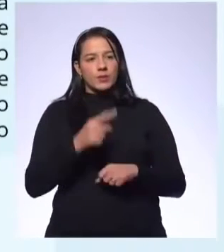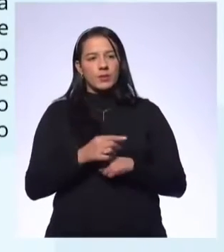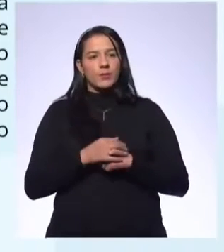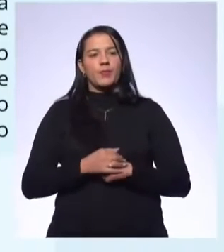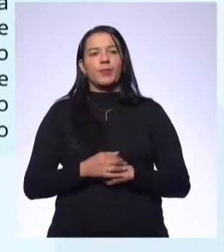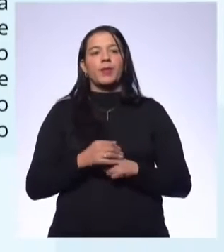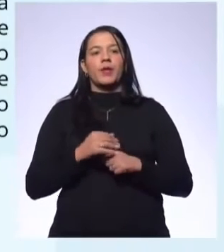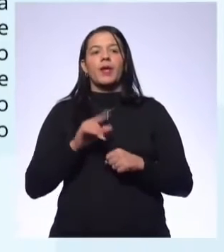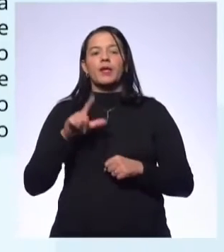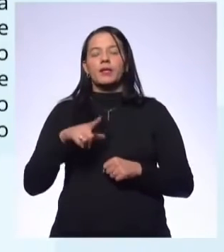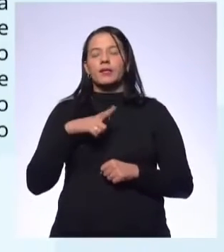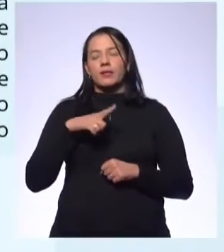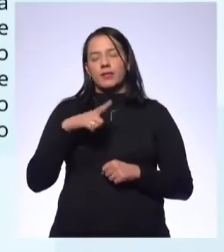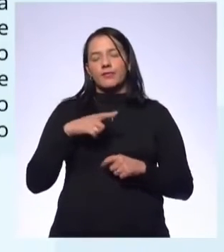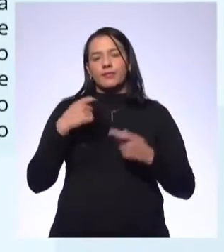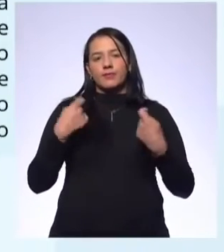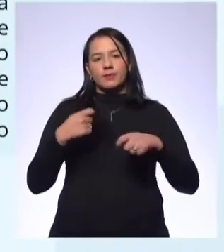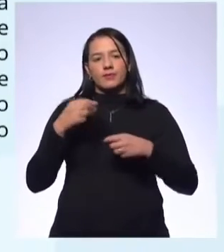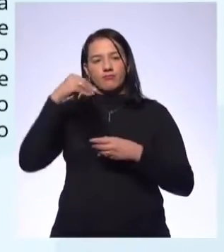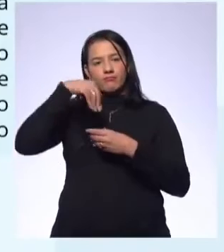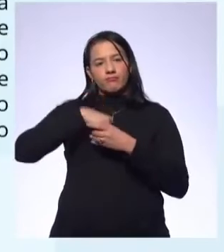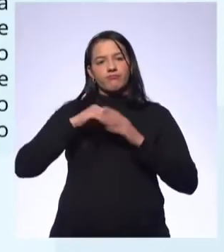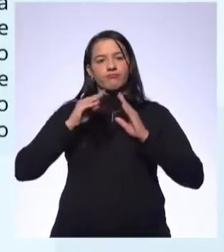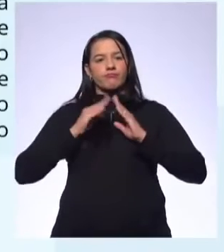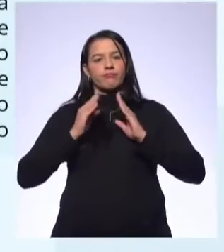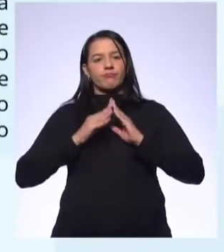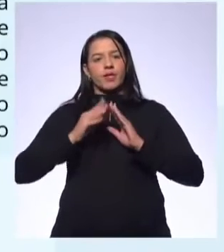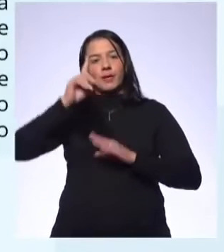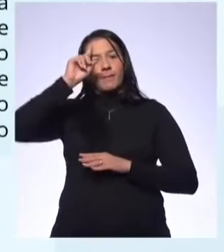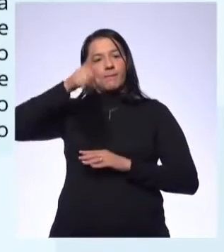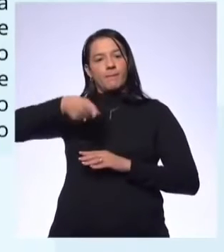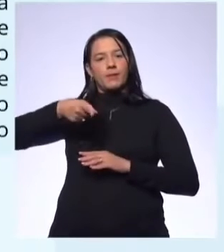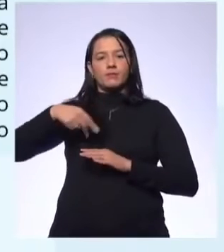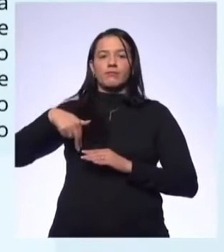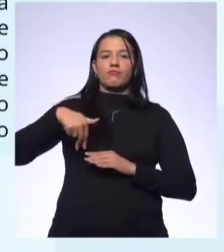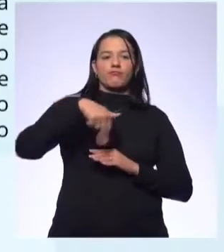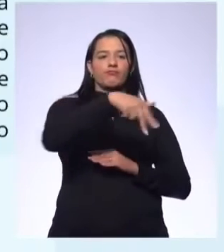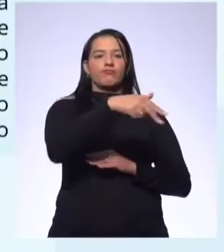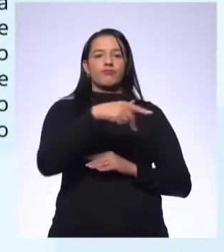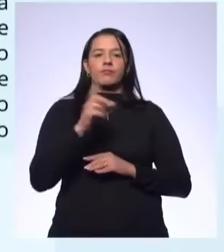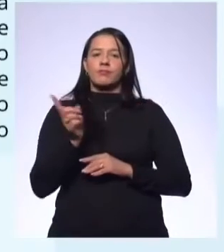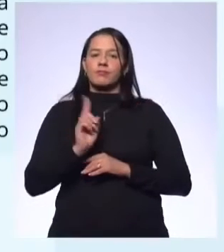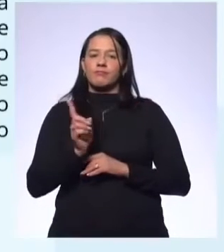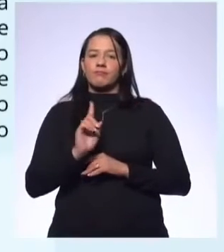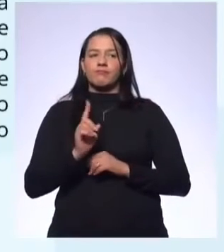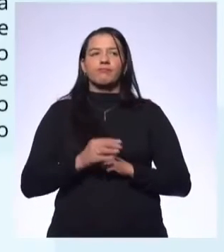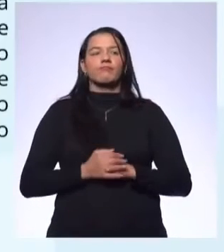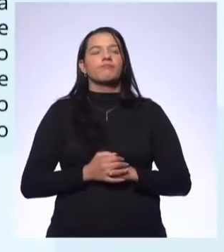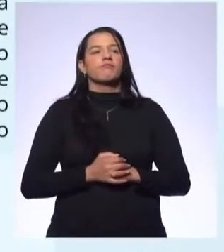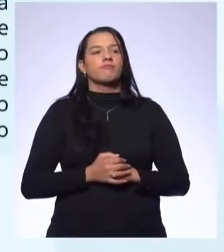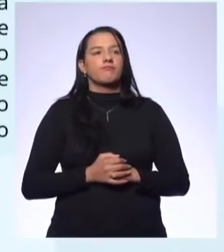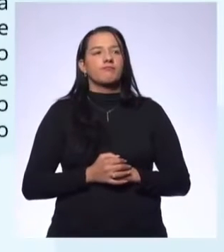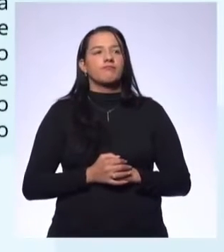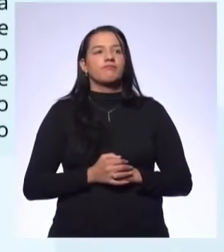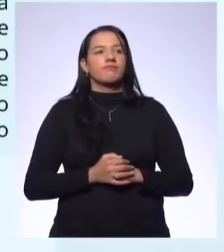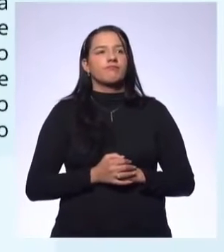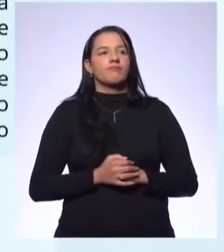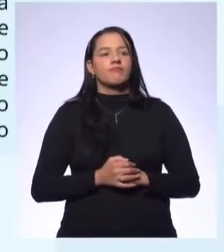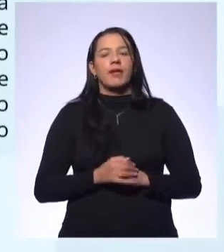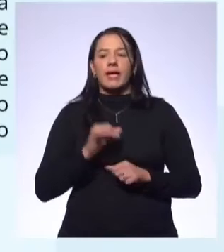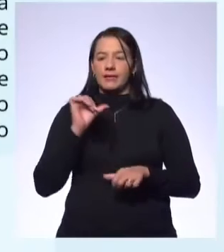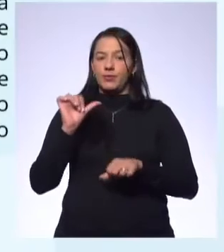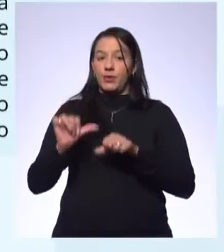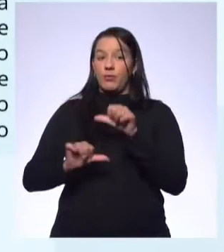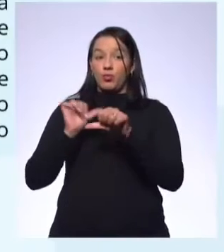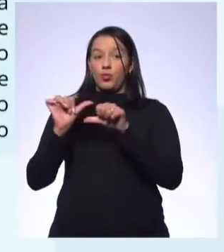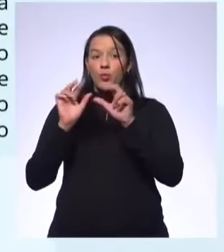considerando-se o momento de reclusão, quando a ordem primeira era não sair de casa. Agora ela já vai mudar um pouco